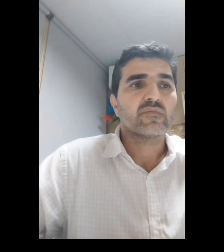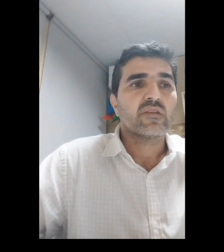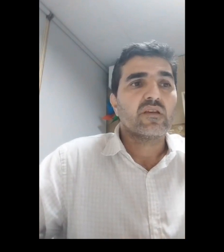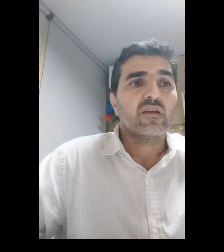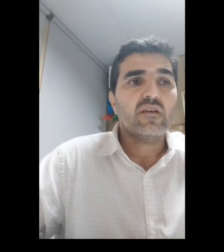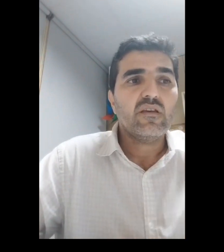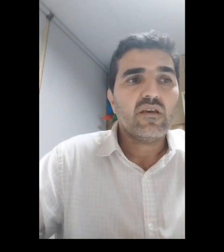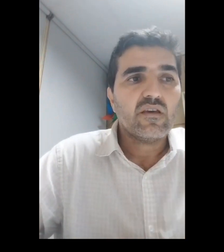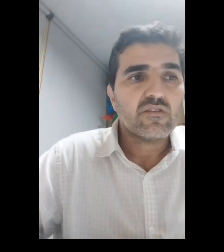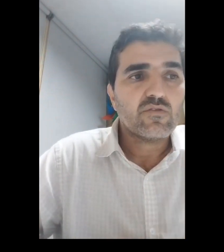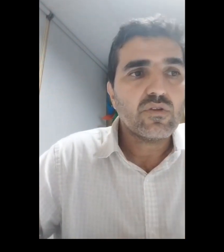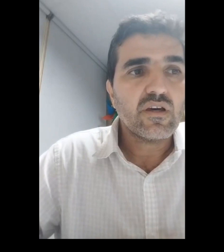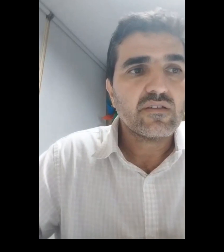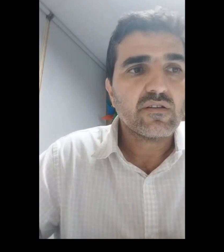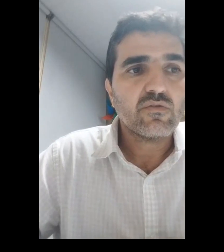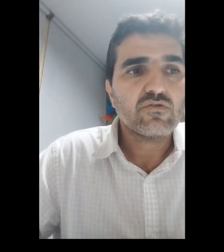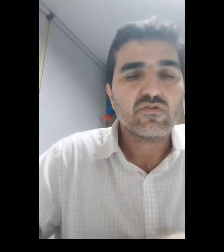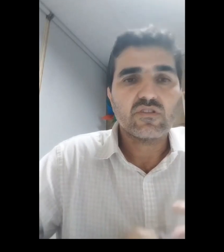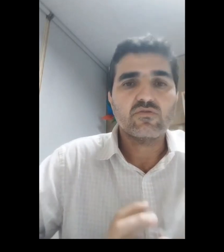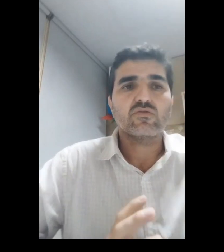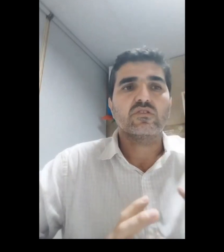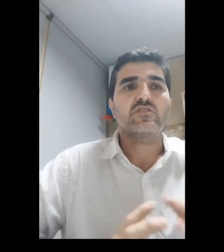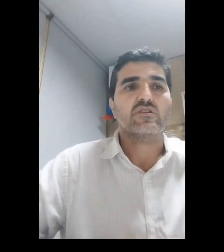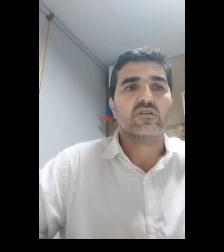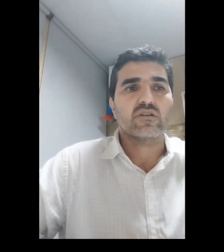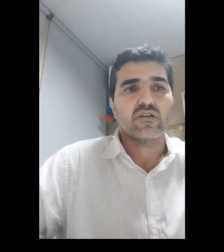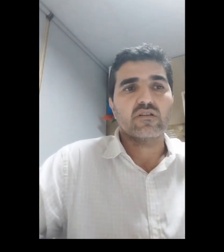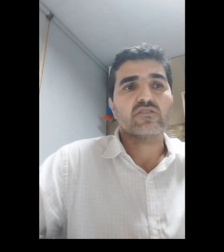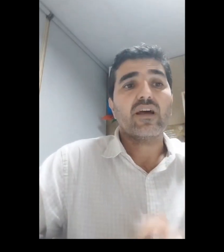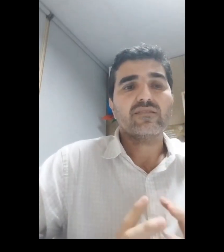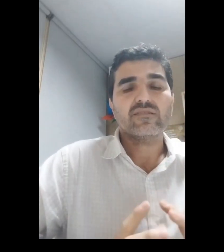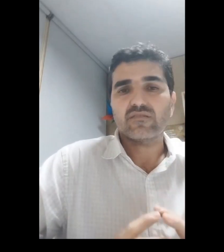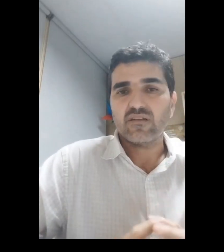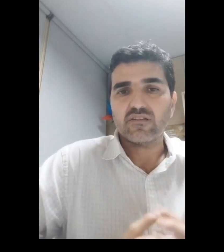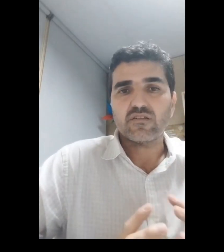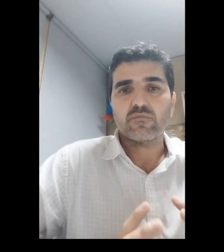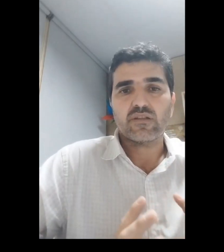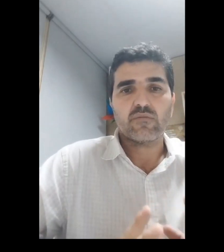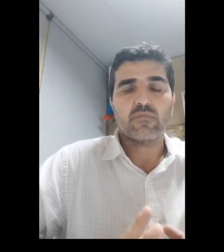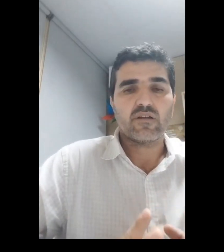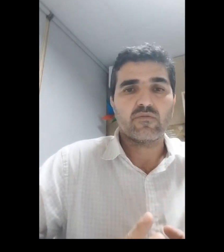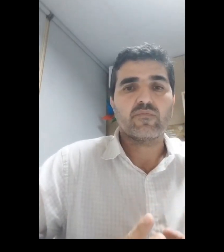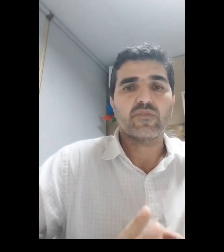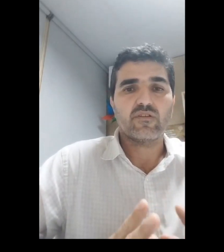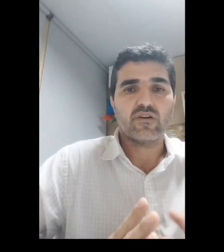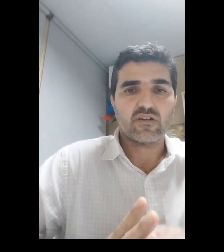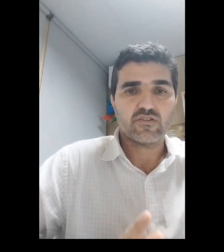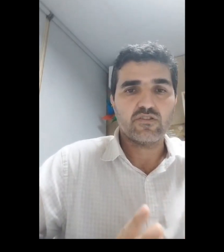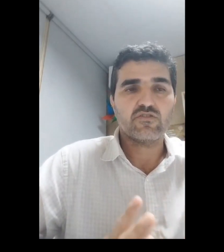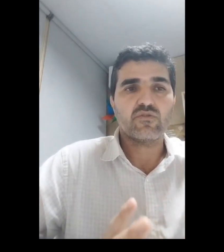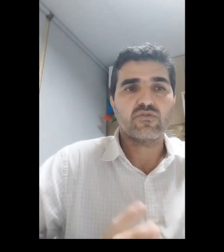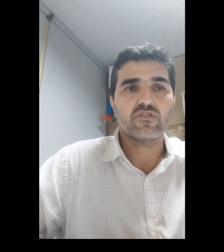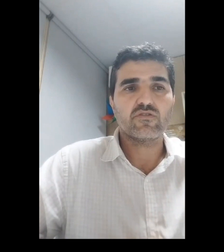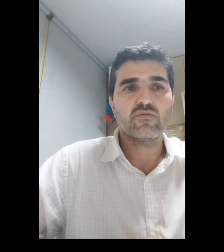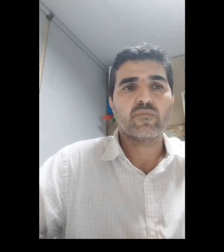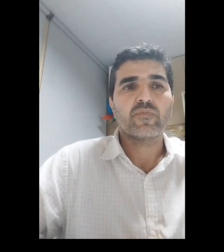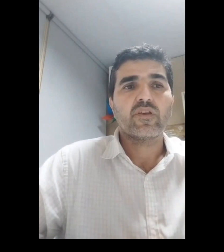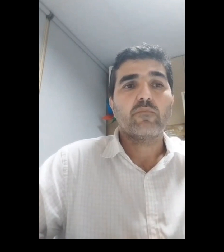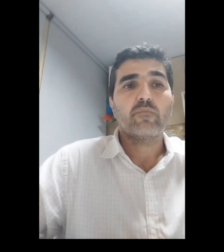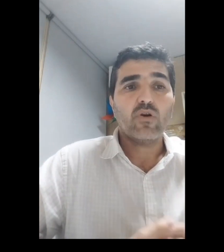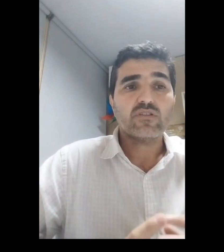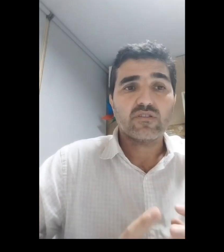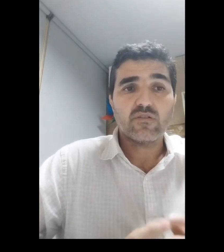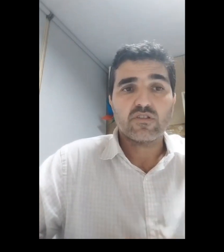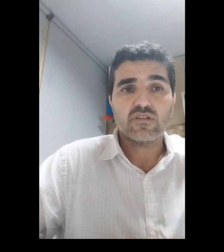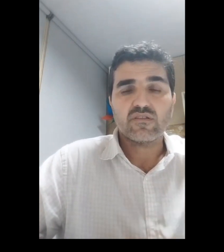e toda essa construção jurídica já existente para trabalho artístico infantil